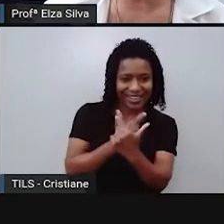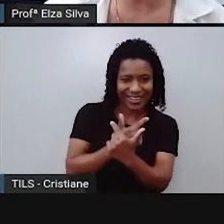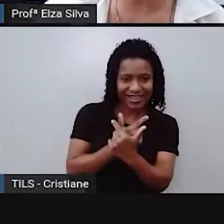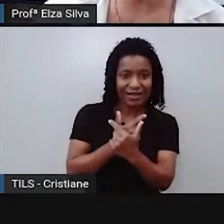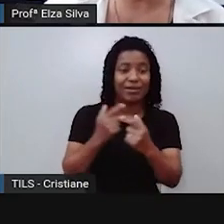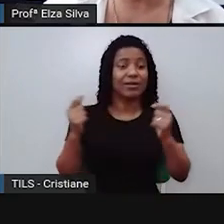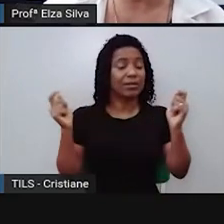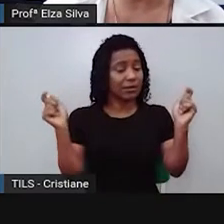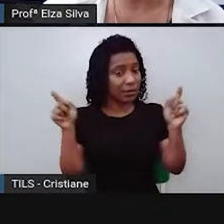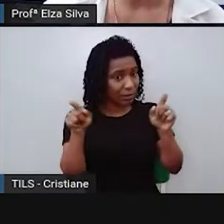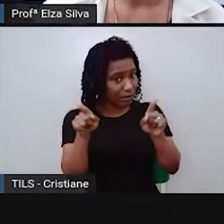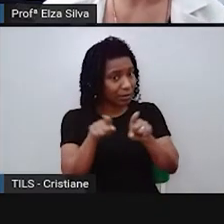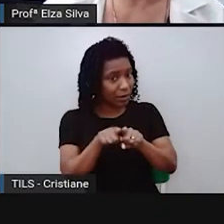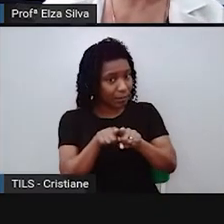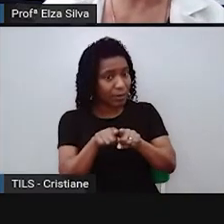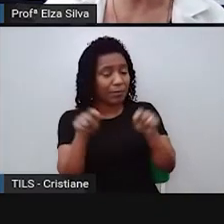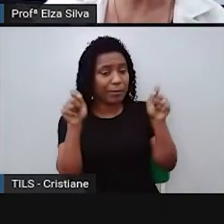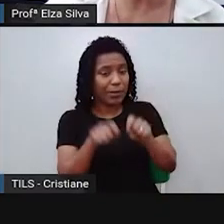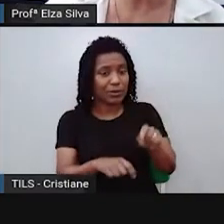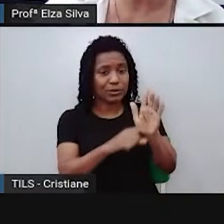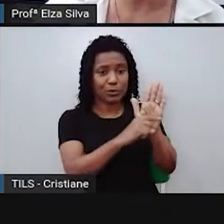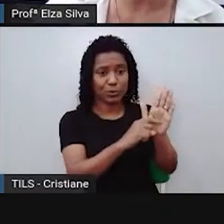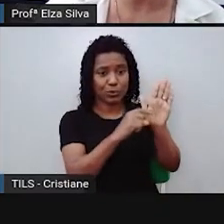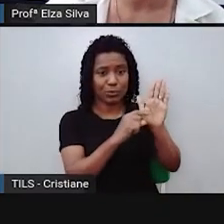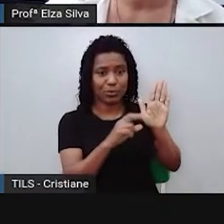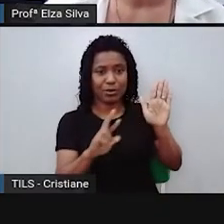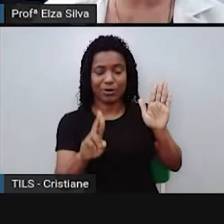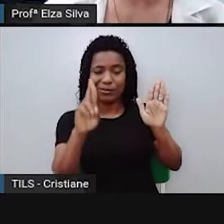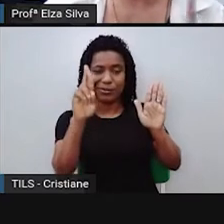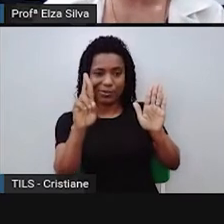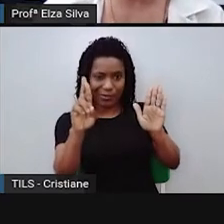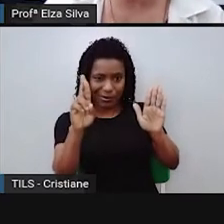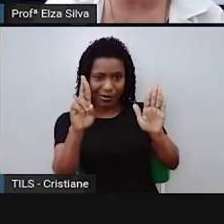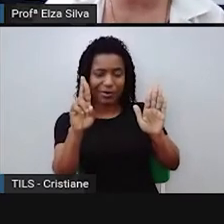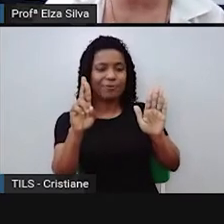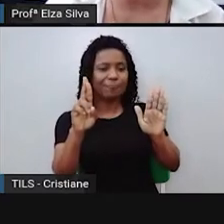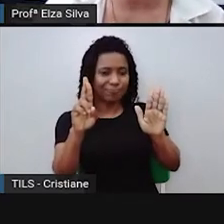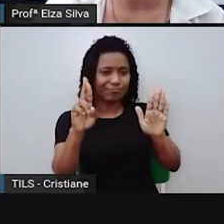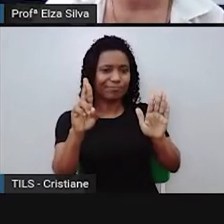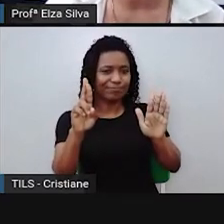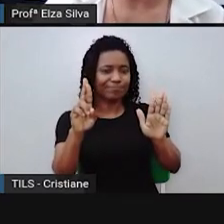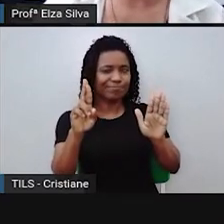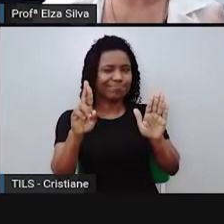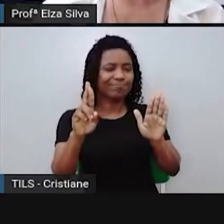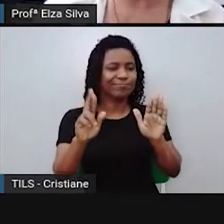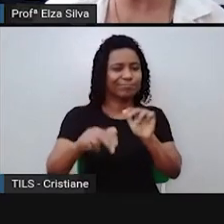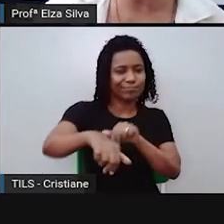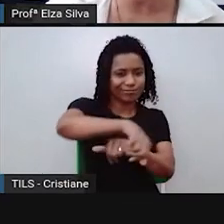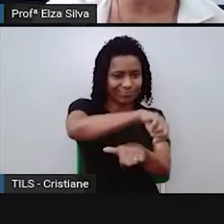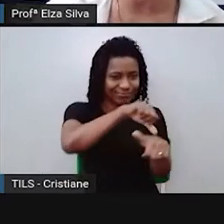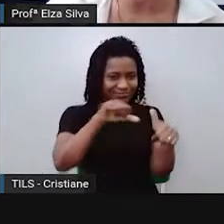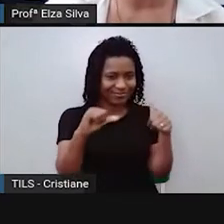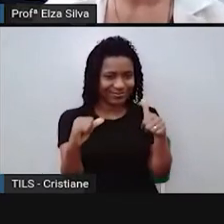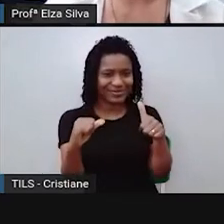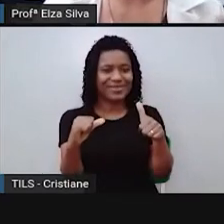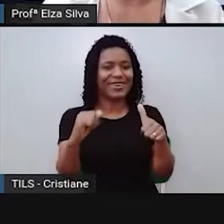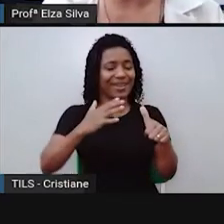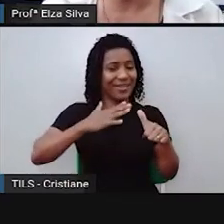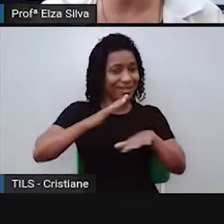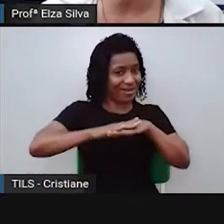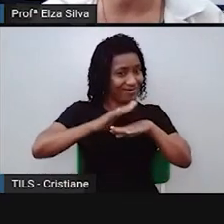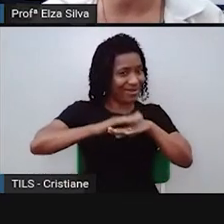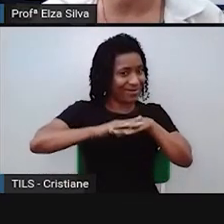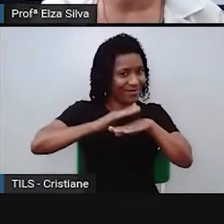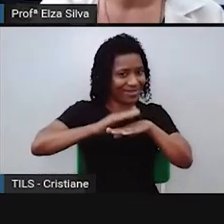coautores de memes. De que maneira isso acontece? Quando a gente edita, porque a gente pode editar, gente